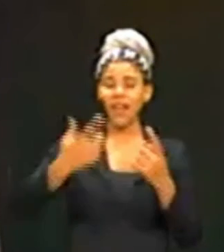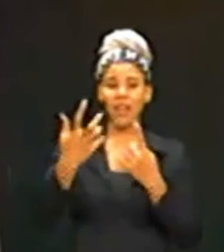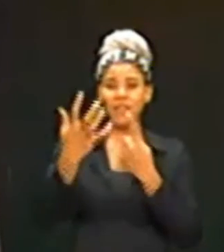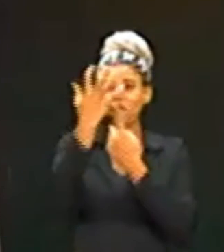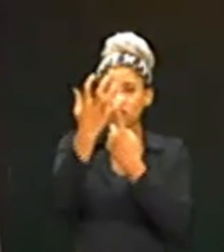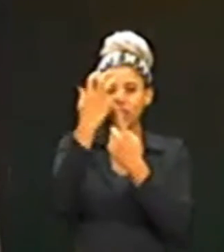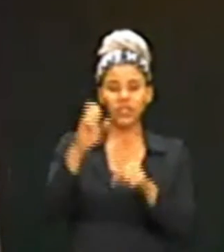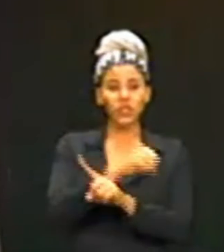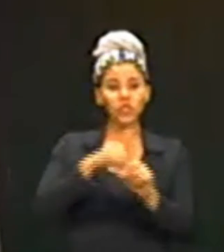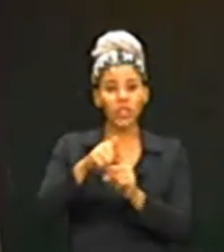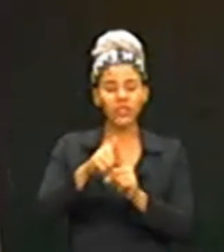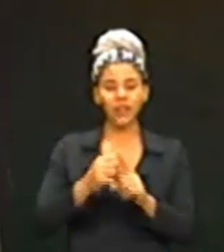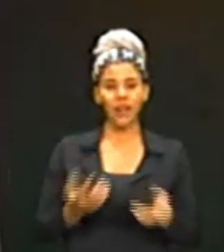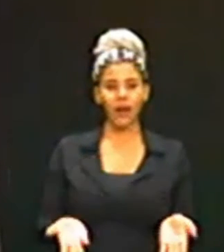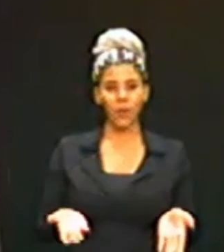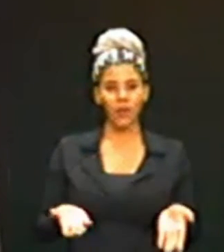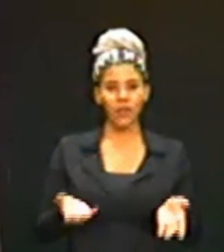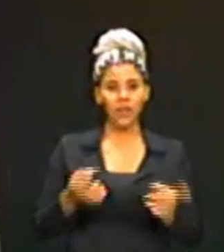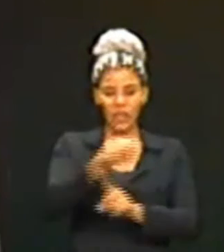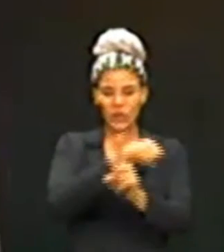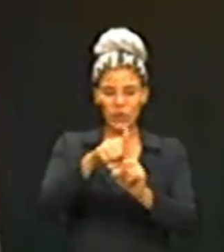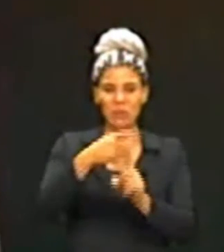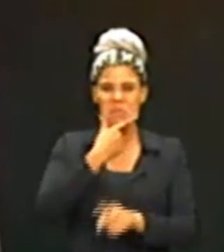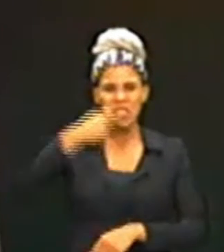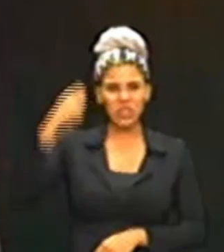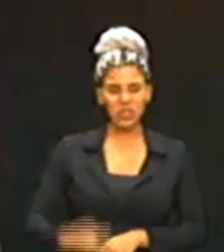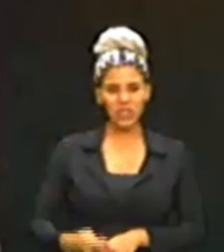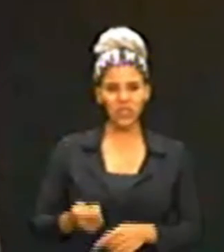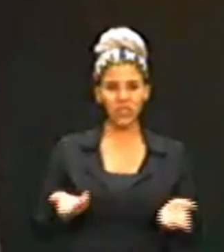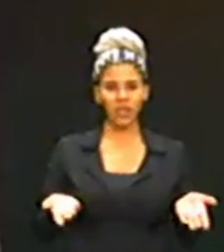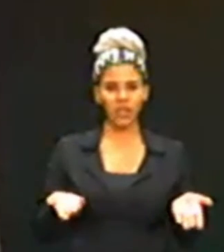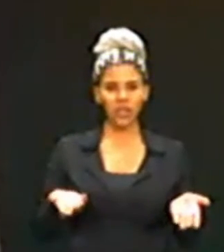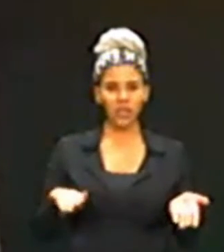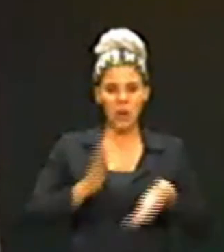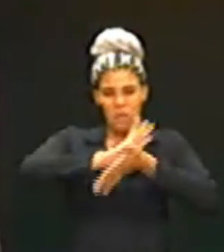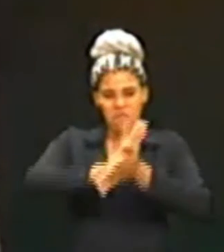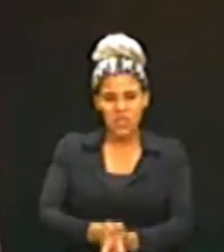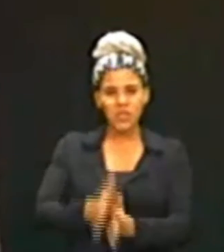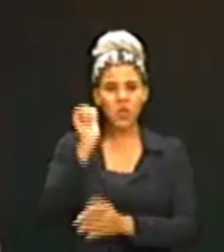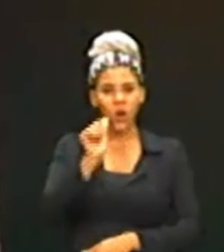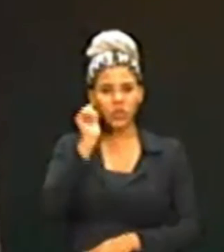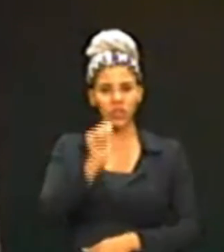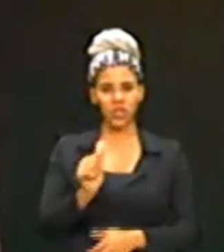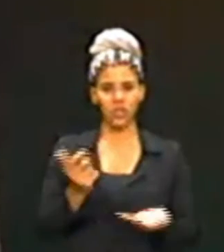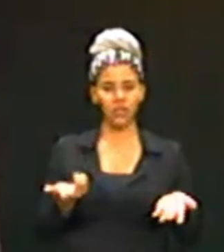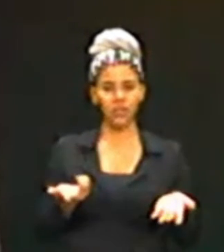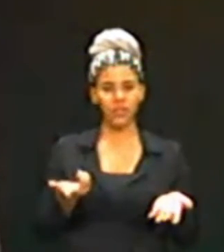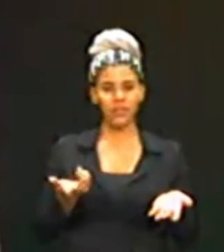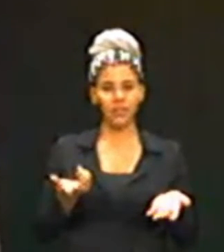de uma sociedade patriarcal e machista, misógina, que ela é, um só tempo,